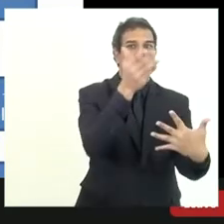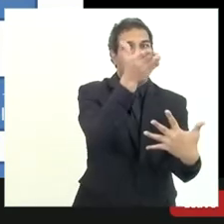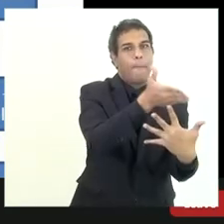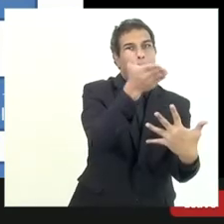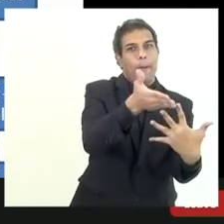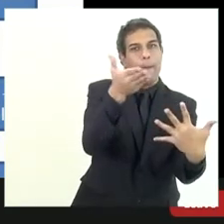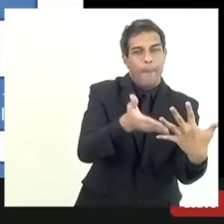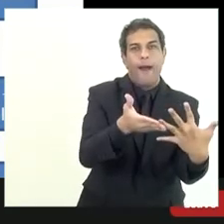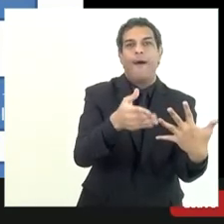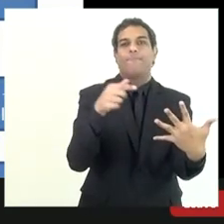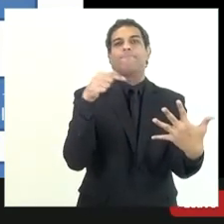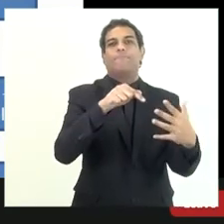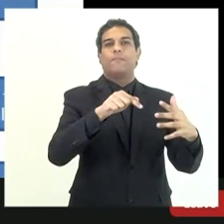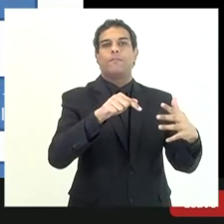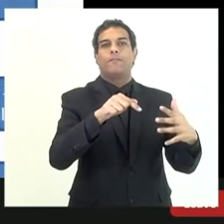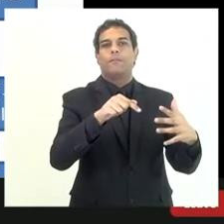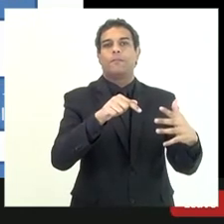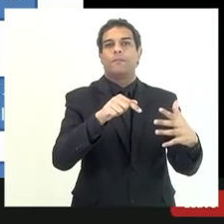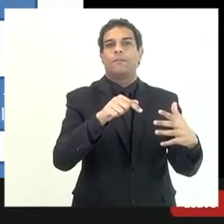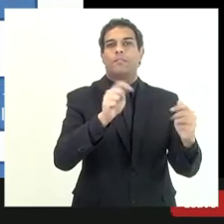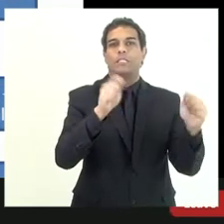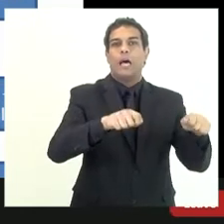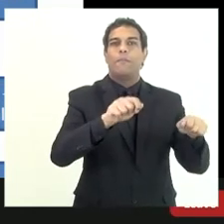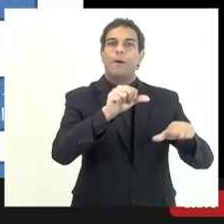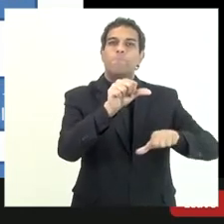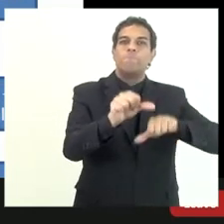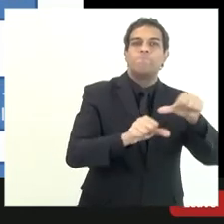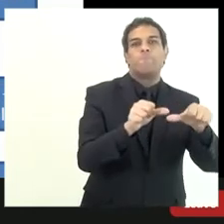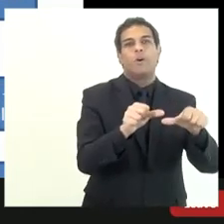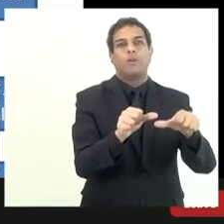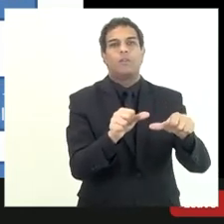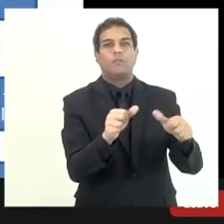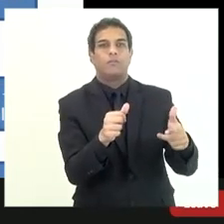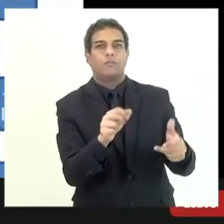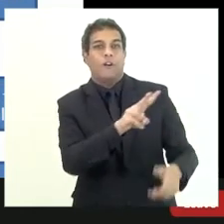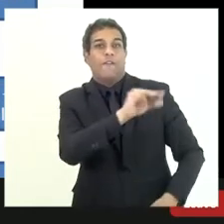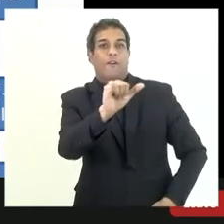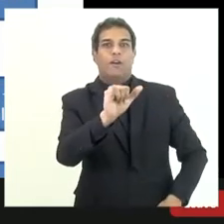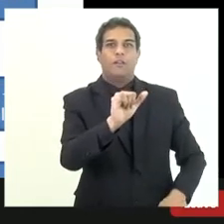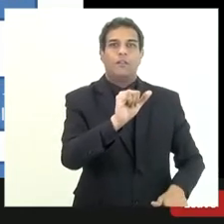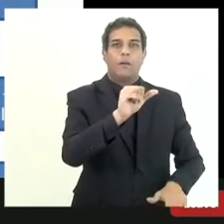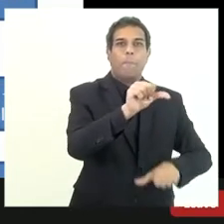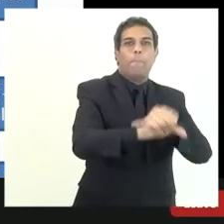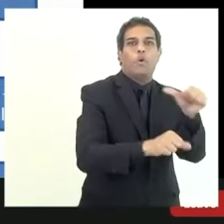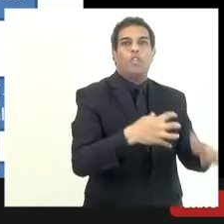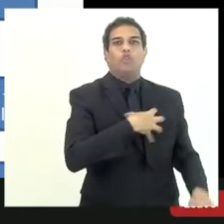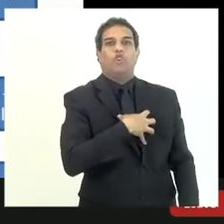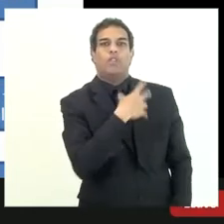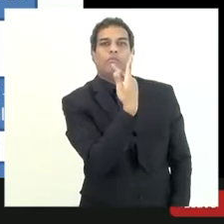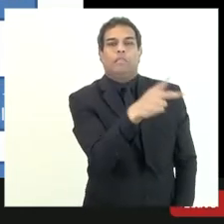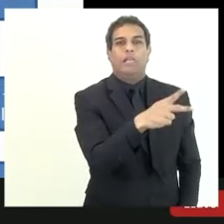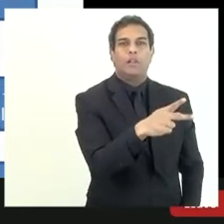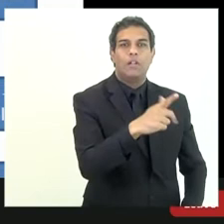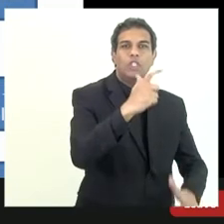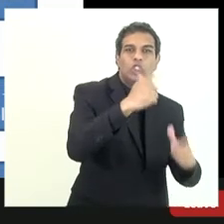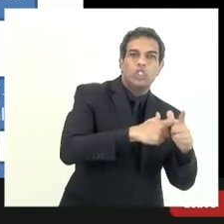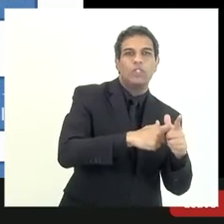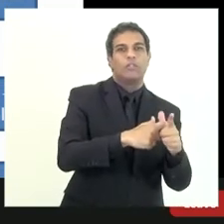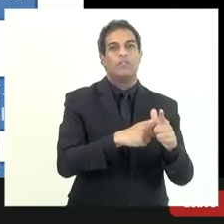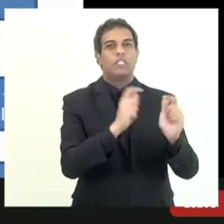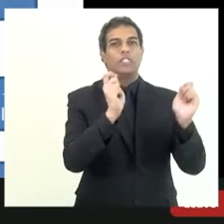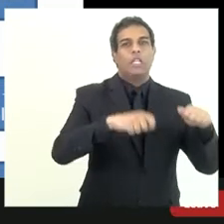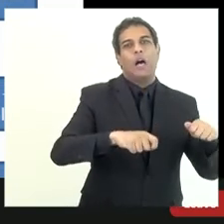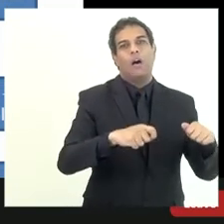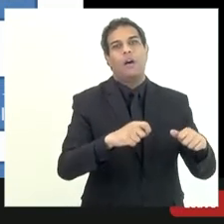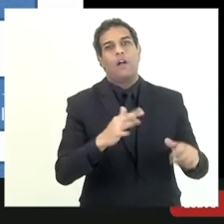considerado remoto pode sofrer alguma consequência ele virá ele passa a ser provável ou passa a ser